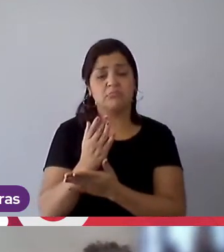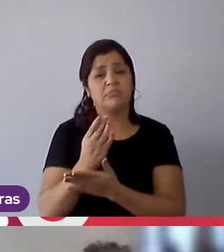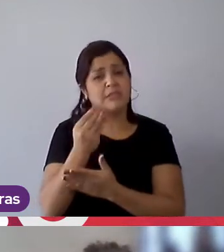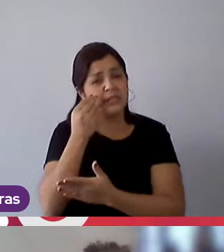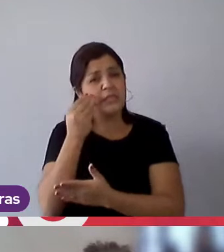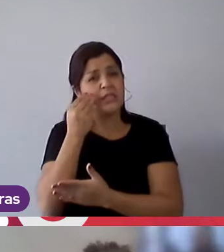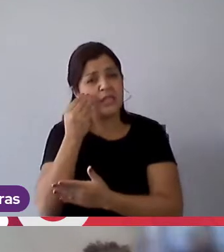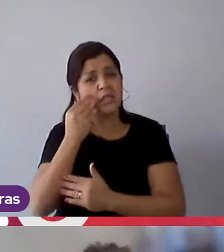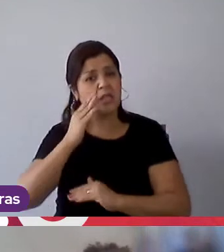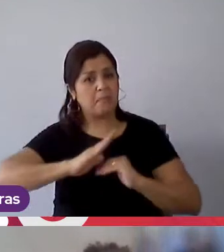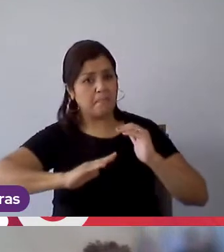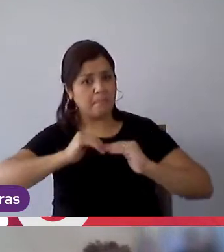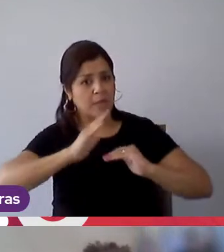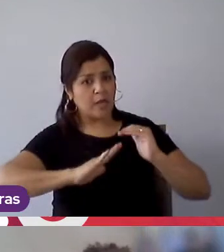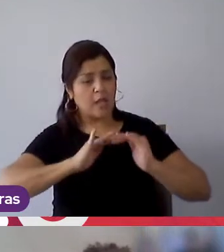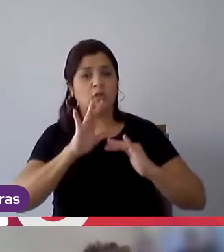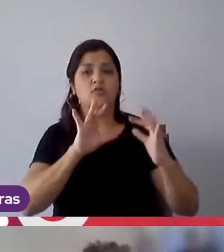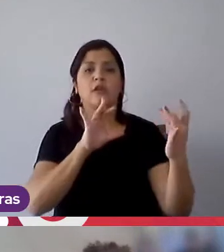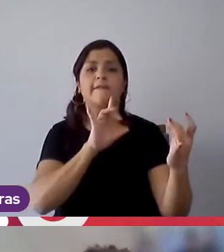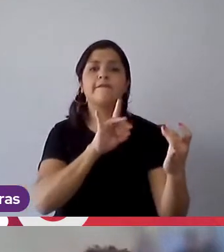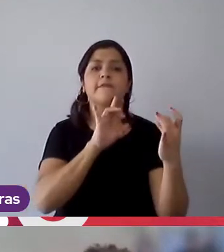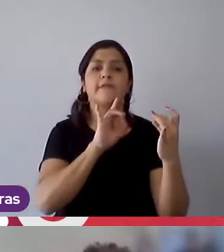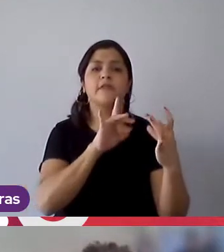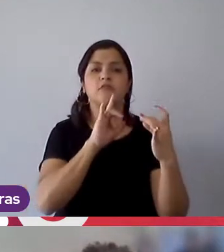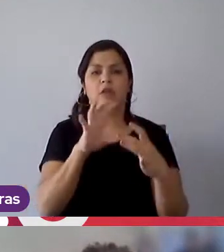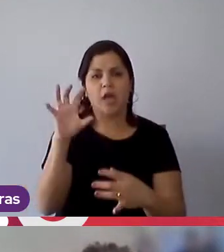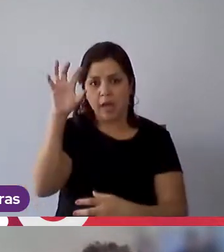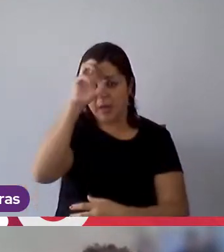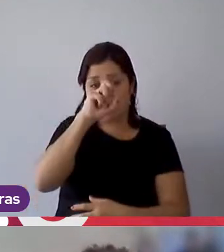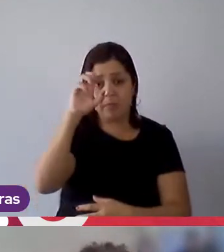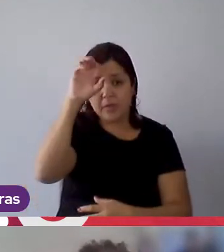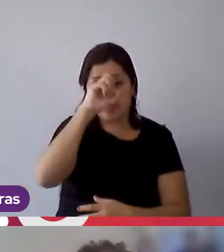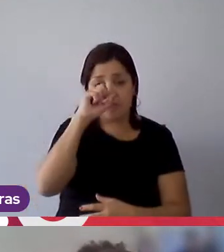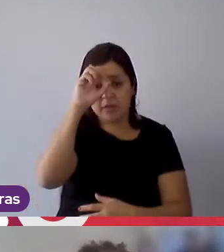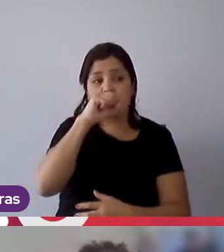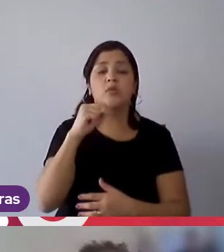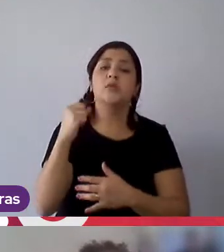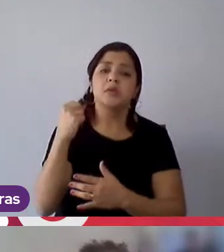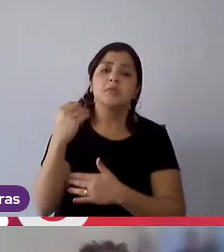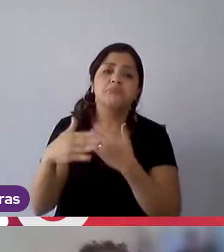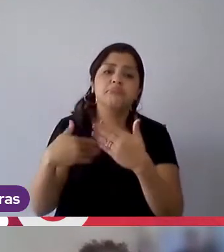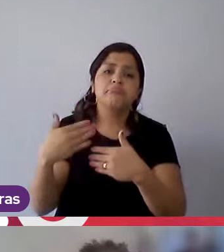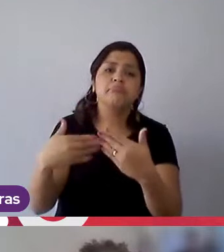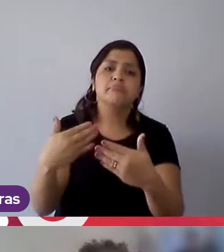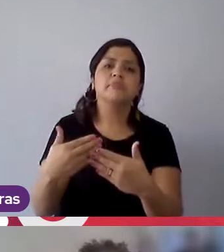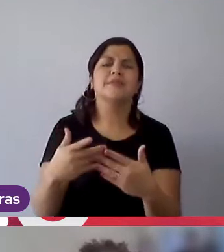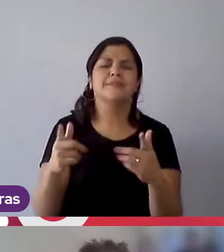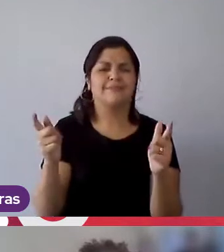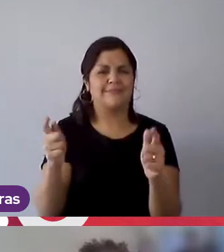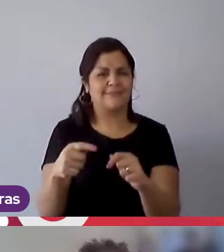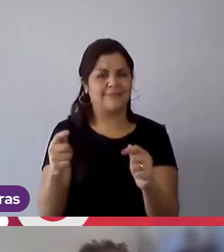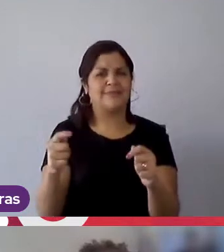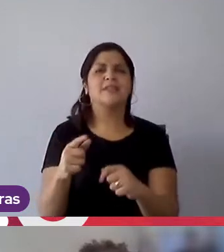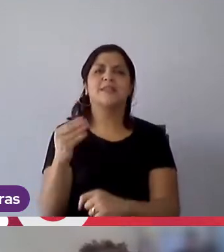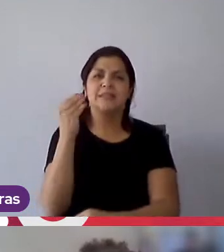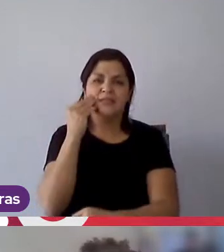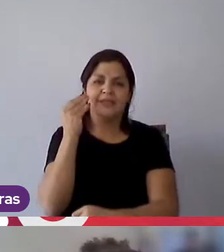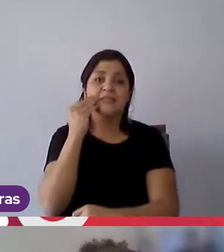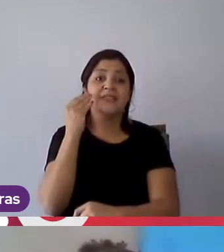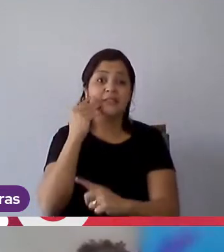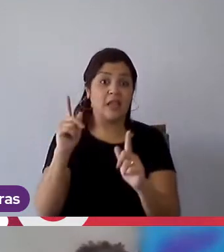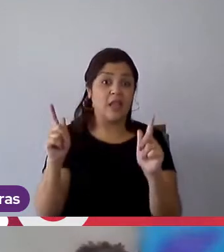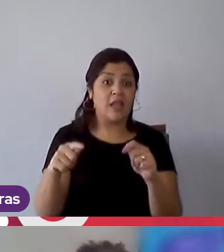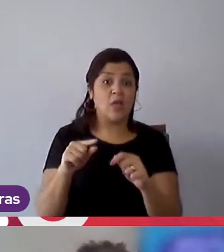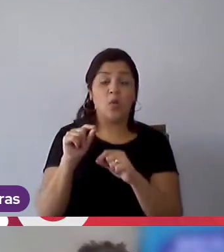apliquem aquilo que vocês aprenderam durante o processo, sabe, o processo também é uma chance muito grande